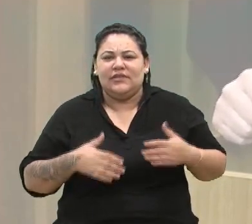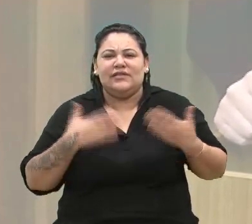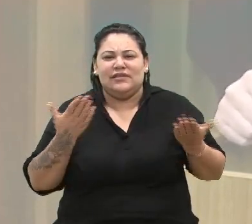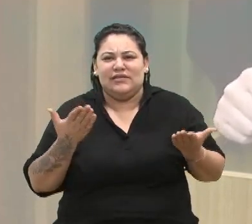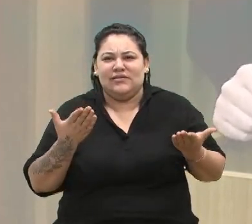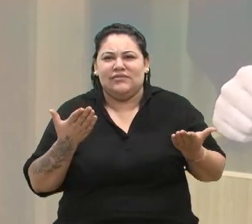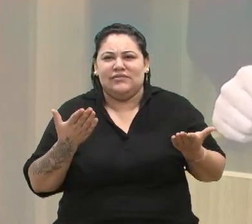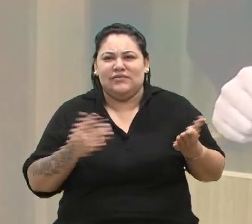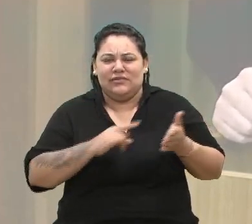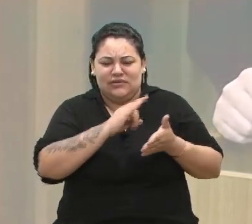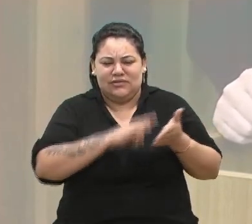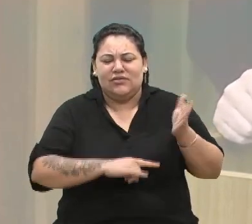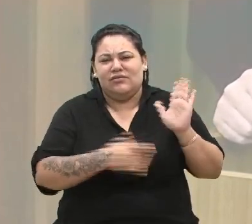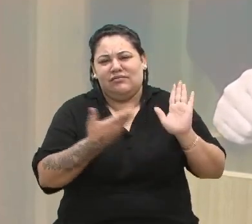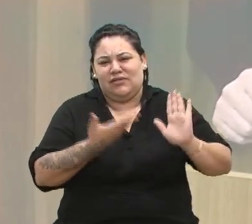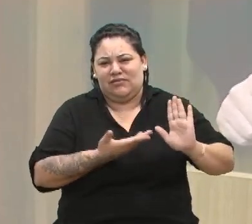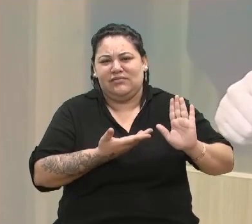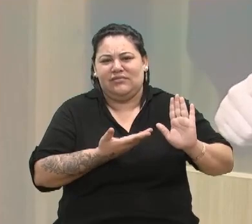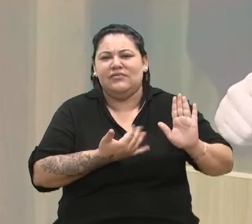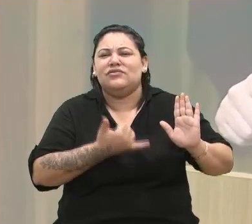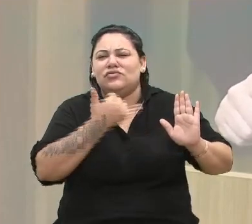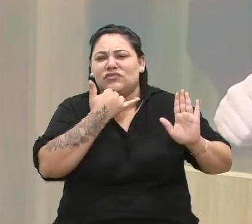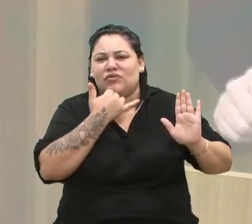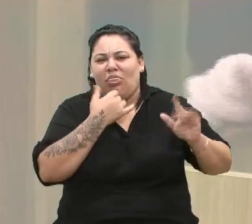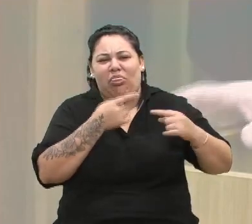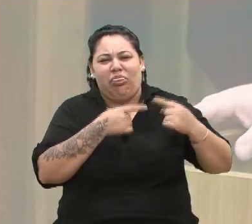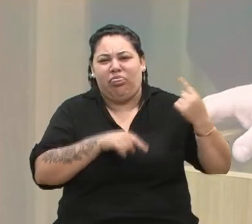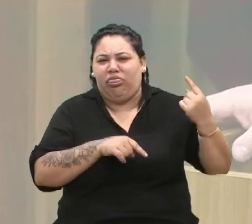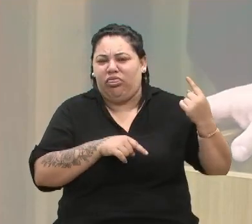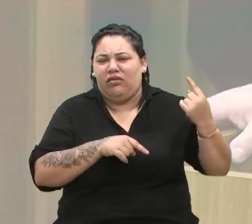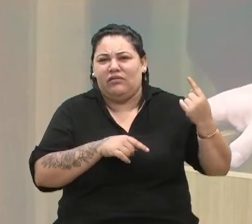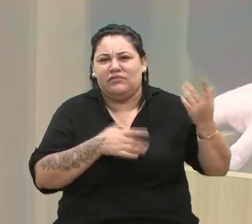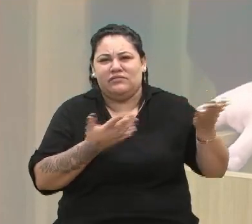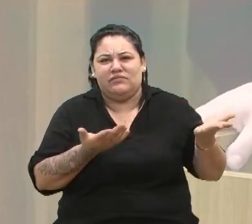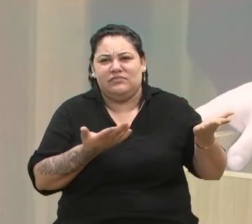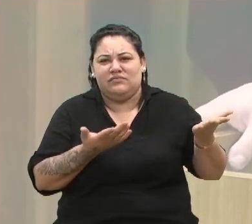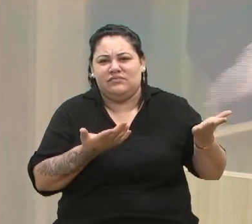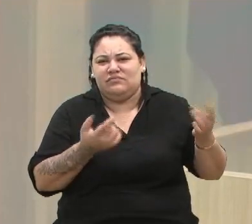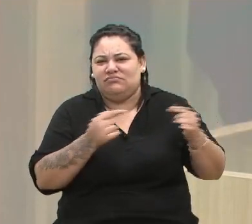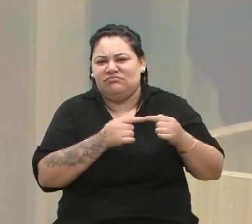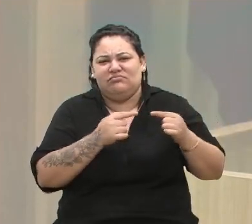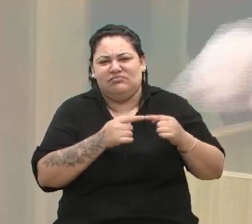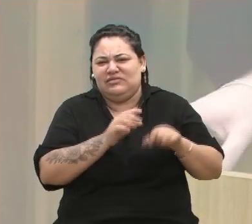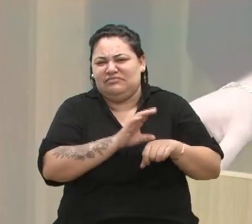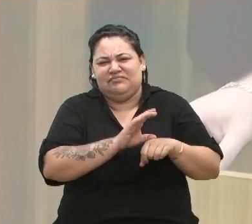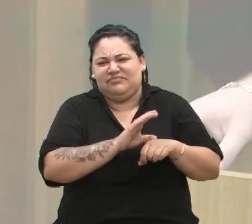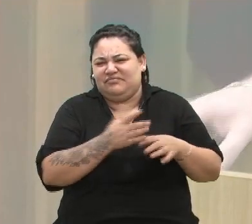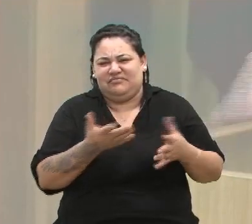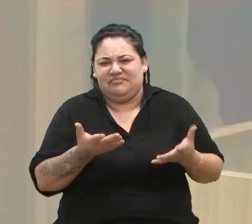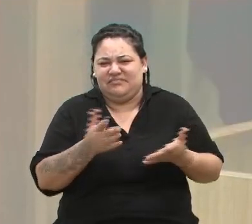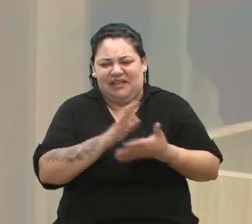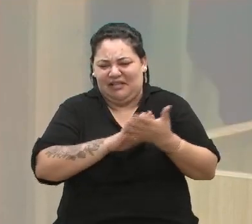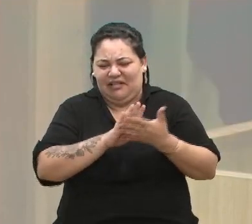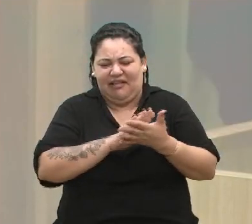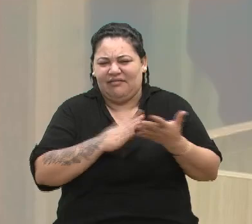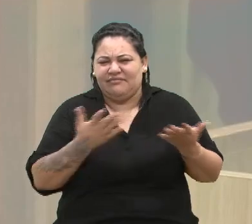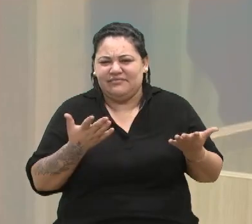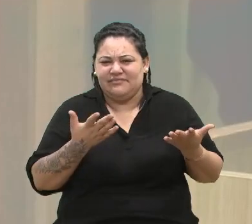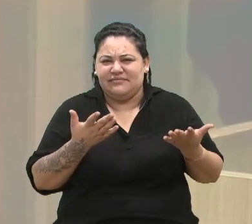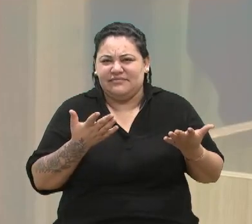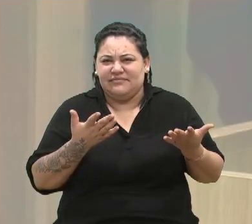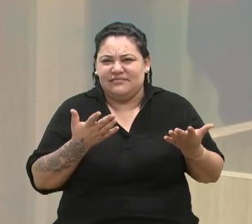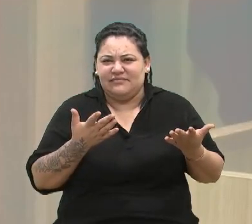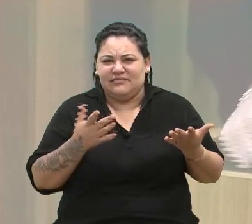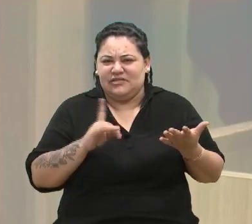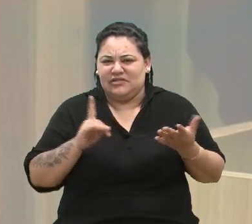esse parecer, me desculpa, infundado de inconstitucionalidade? Infundado? Que nem versa